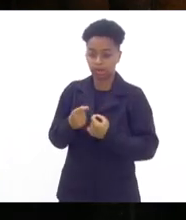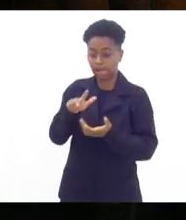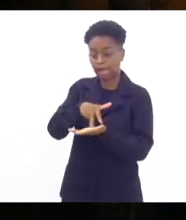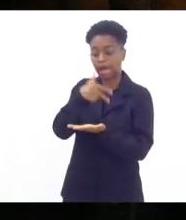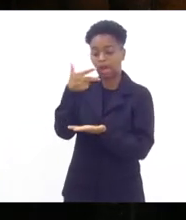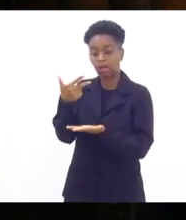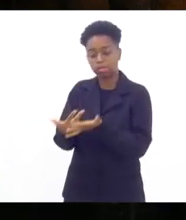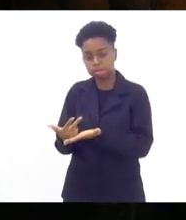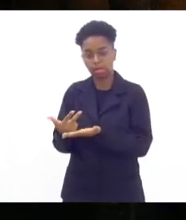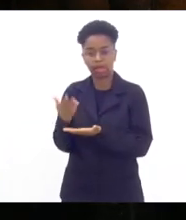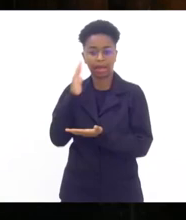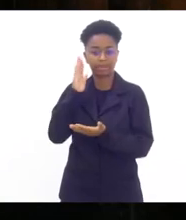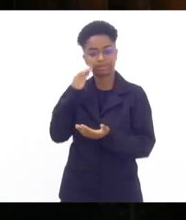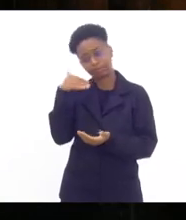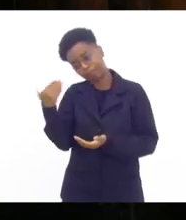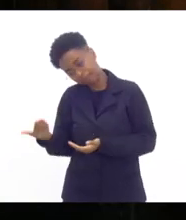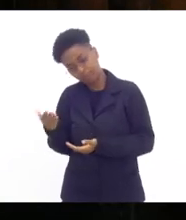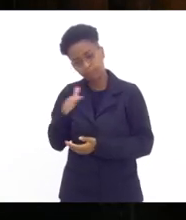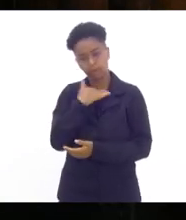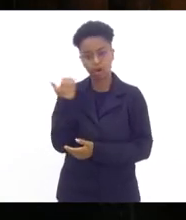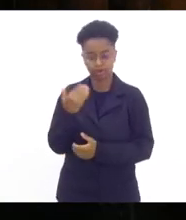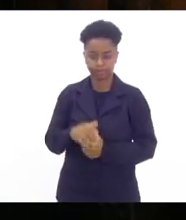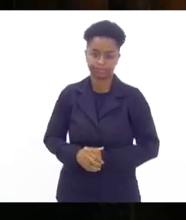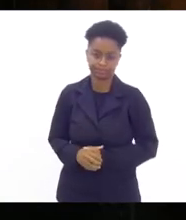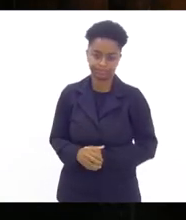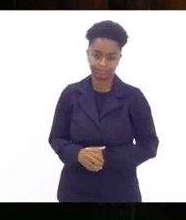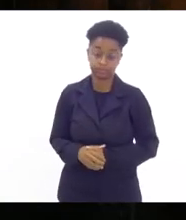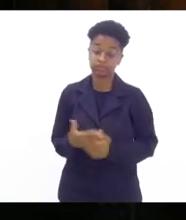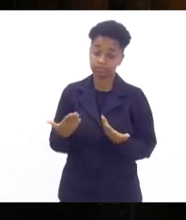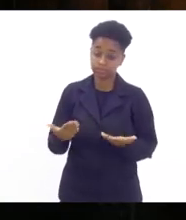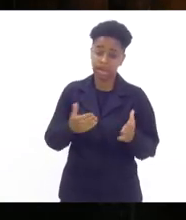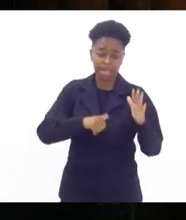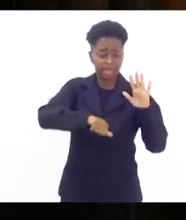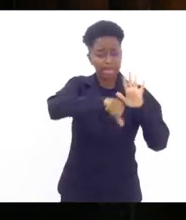e veio a óbito falando crimes